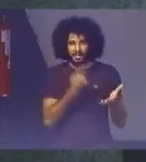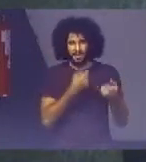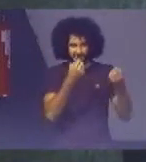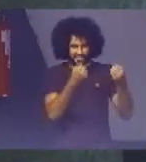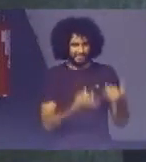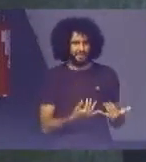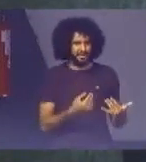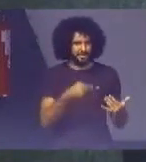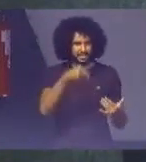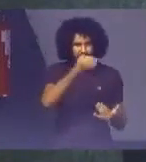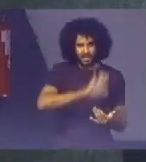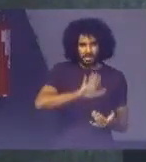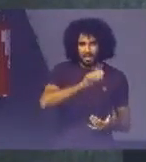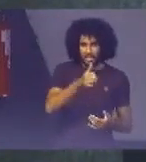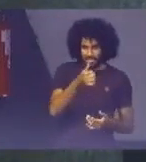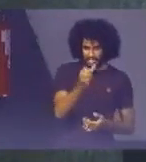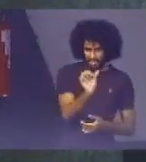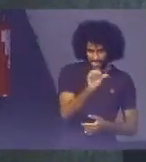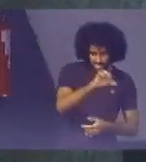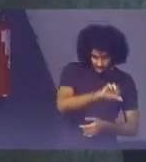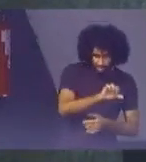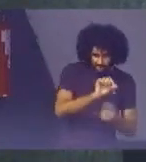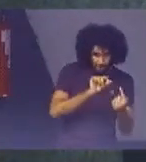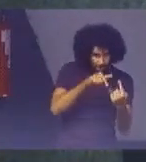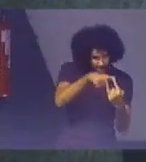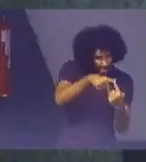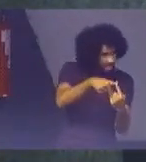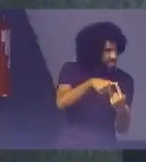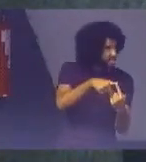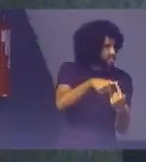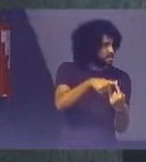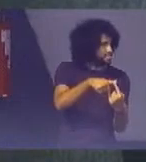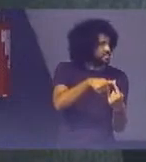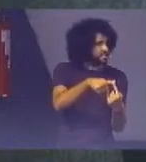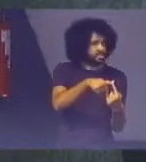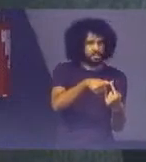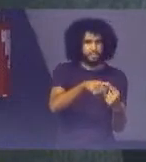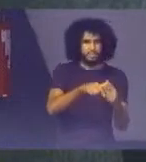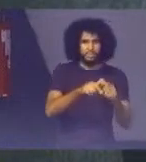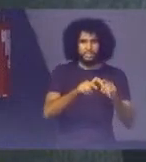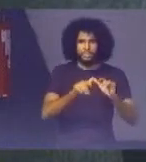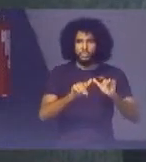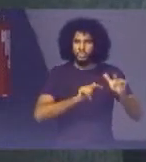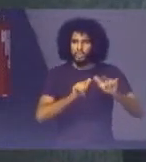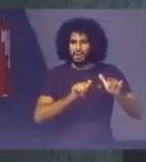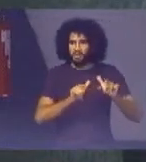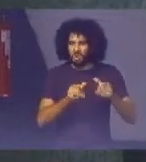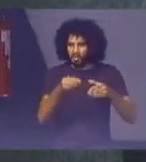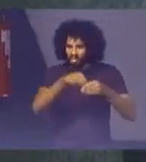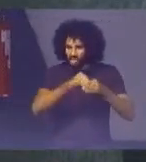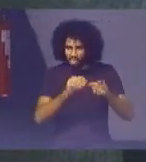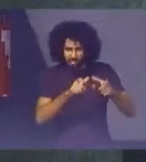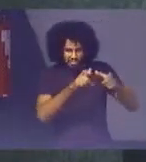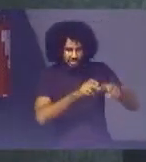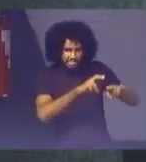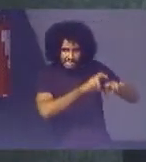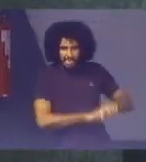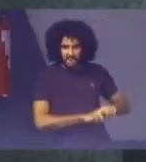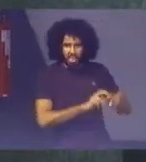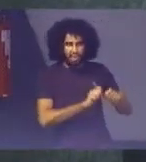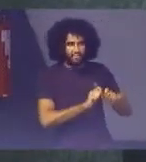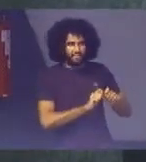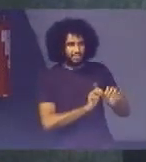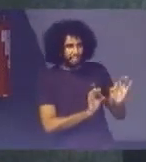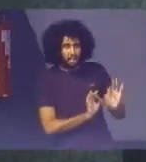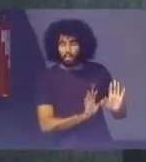nacionalizar 169 metas E não foi Um trabalho De escritório Das pessoas Sentarem e fazerem Mas ainda